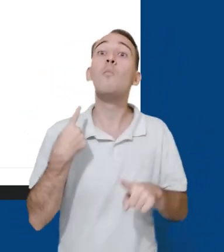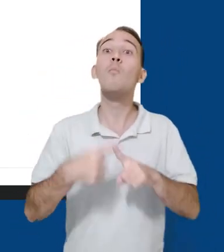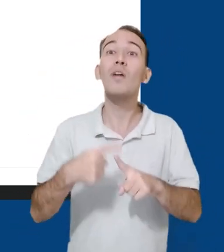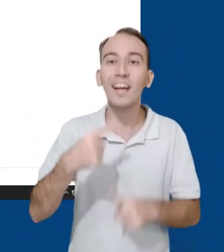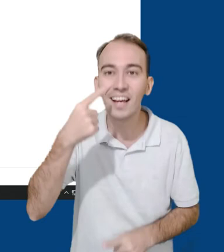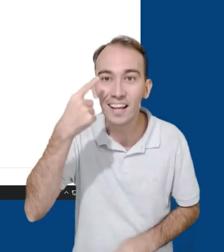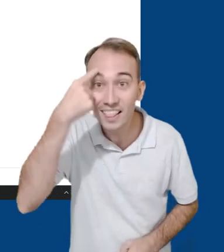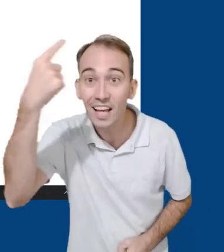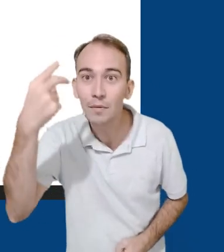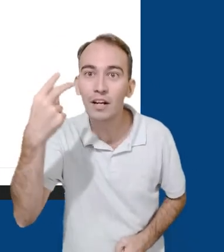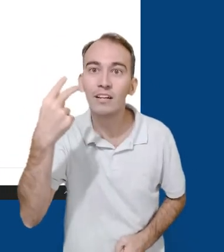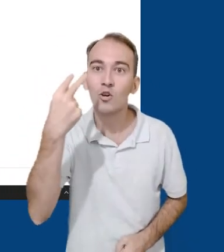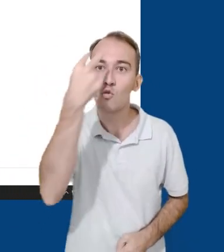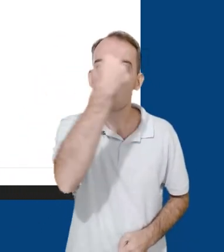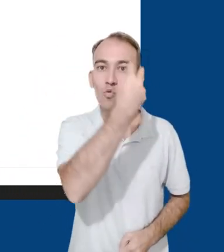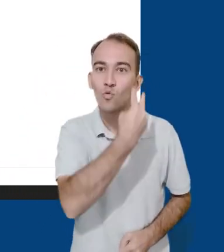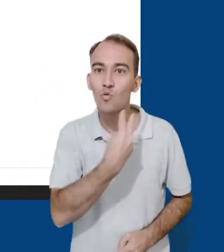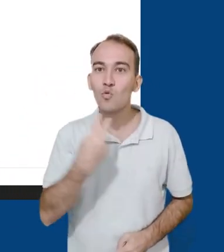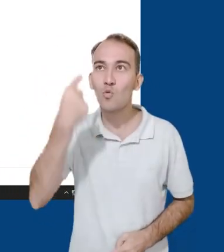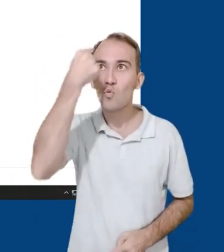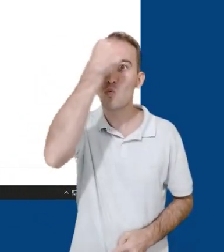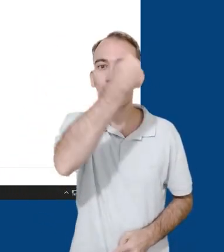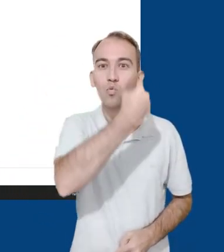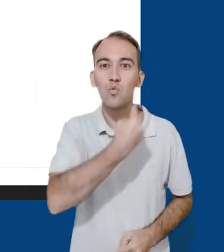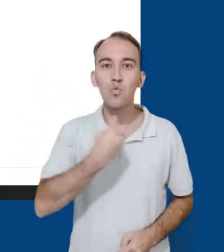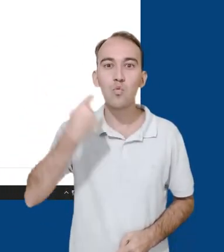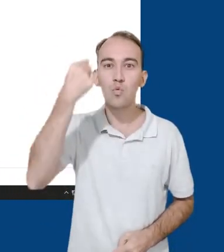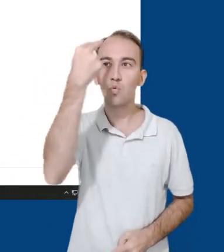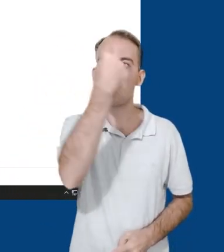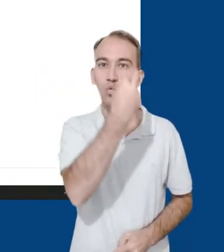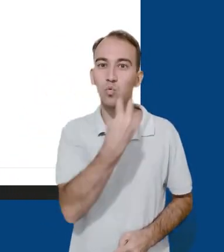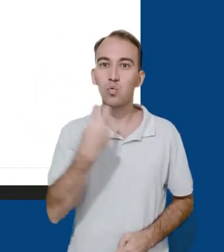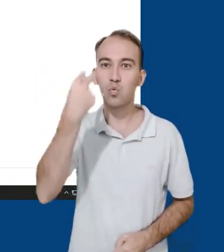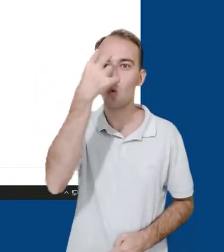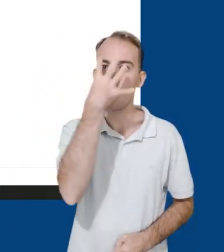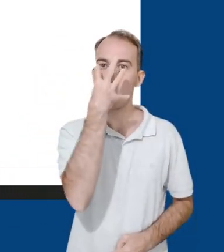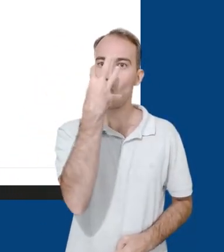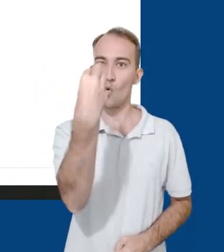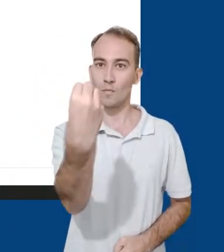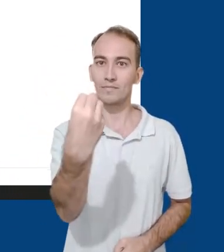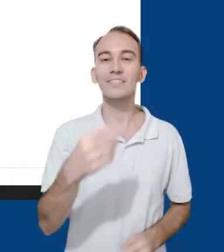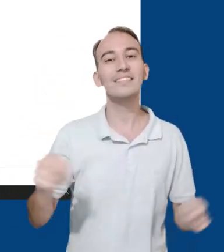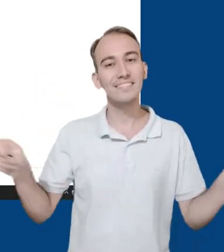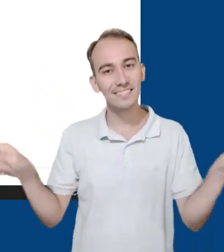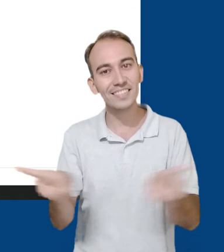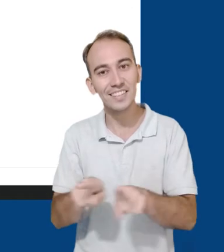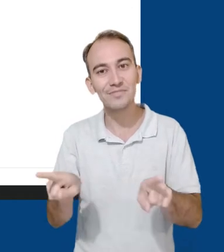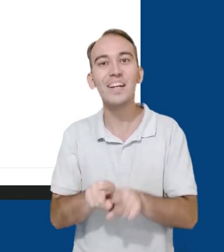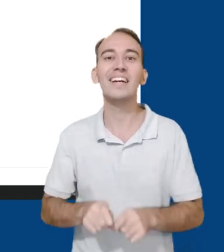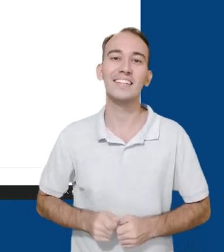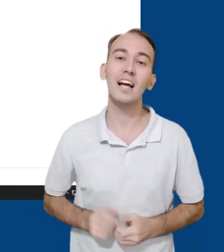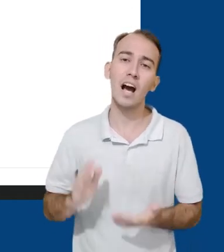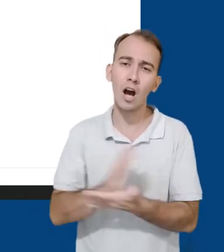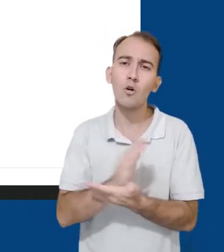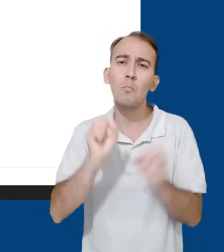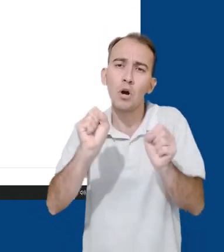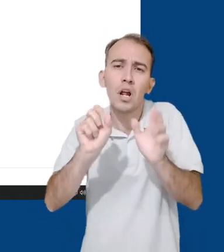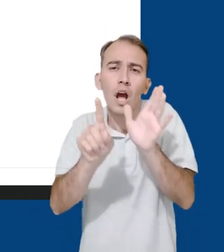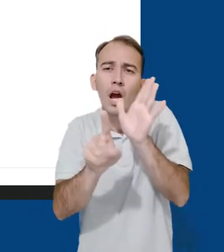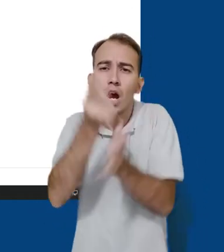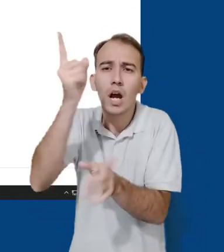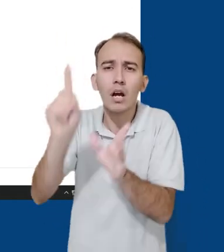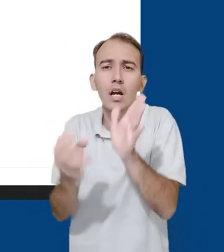feitas através do reconhecimento facial. Também é possível criar seus próprios filmes, colagens ou